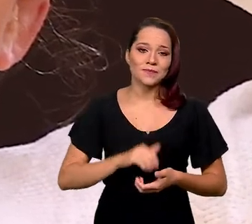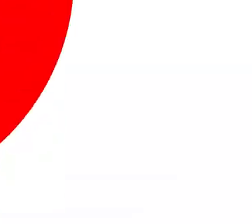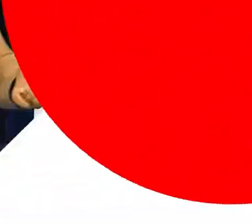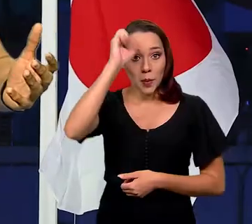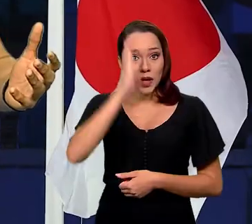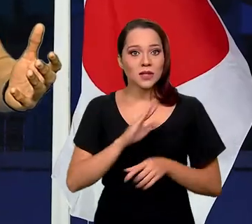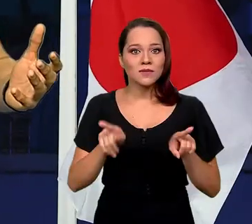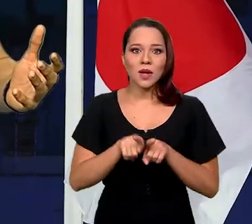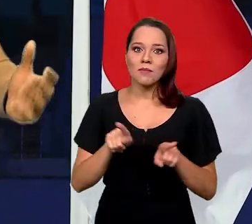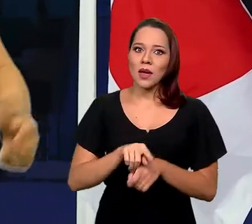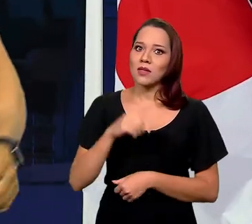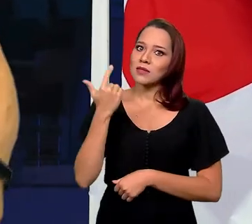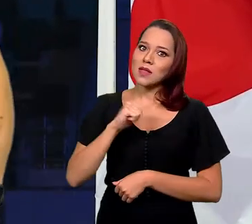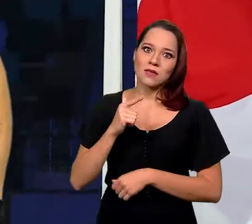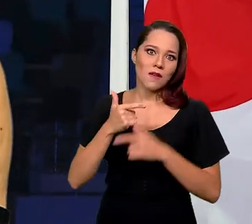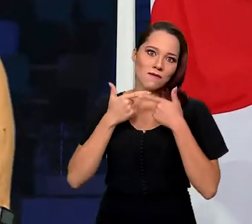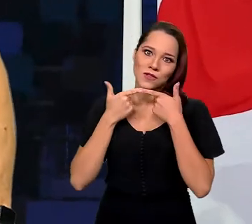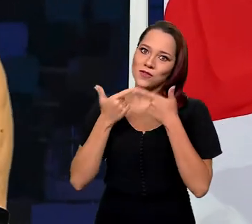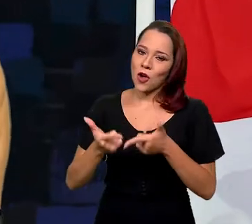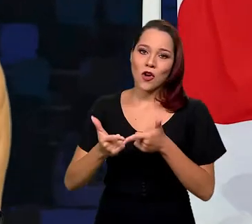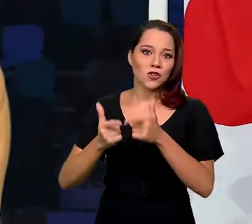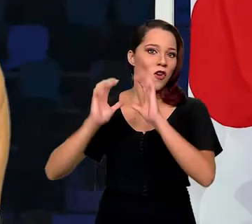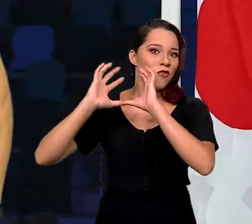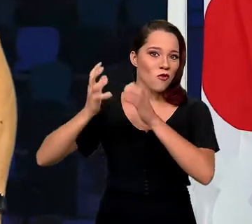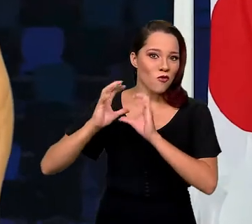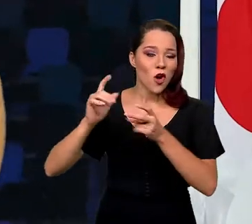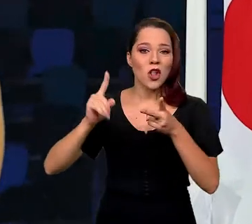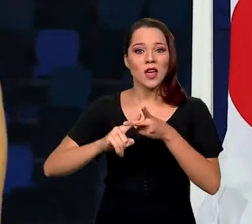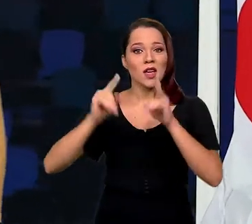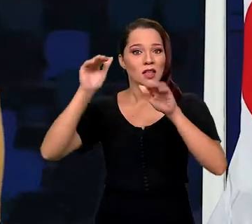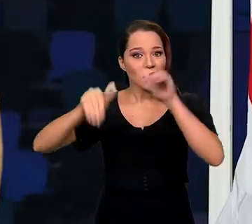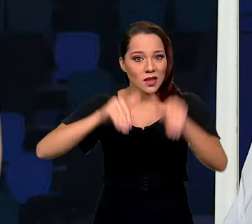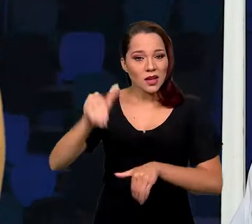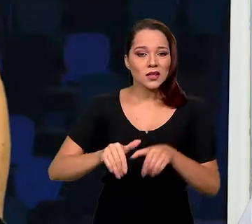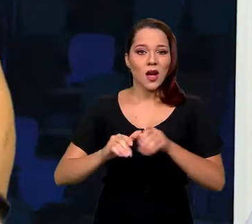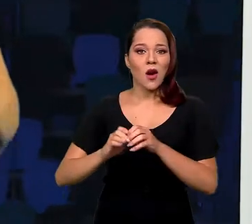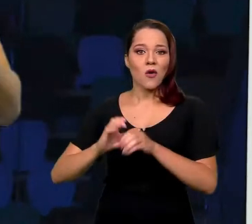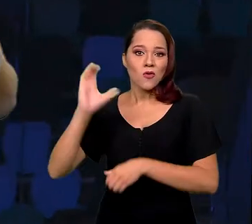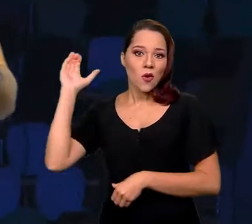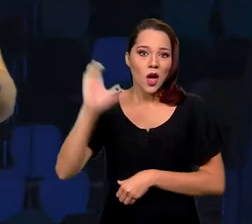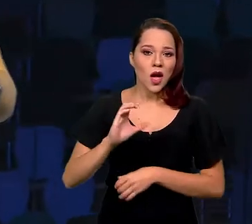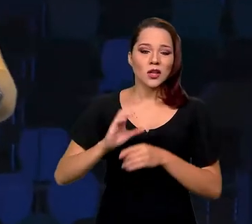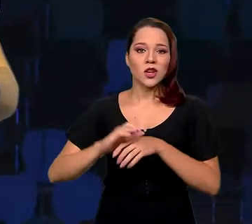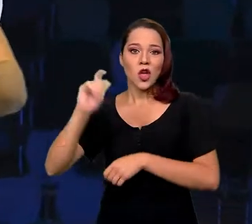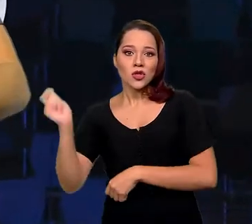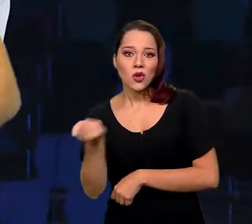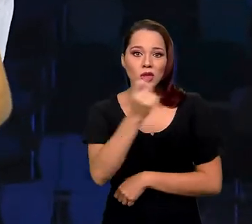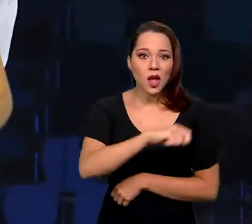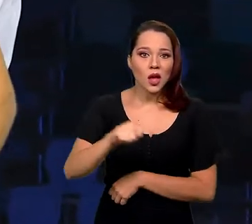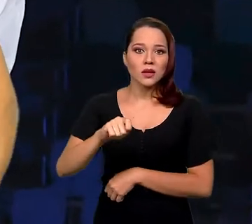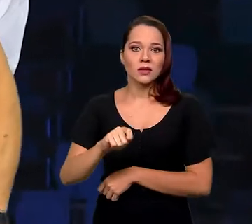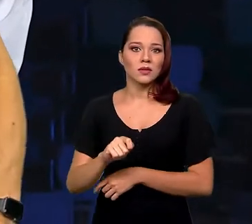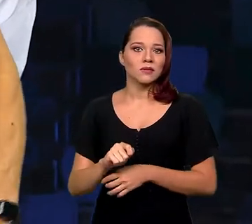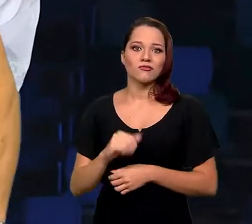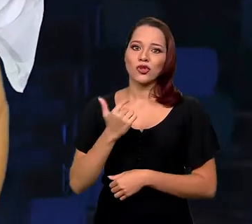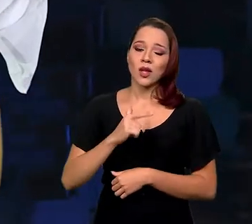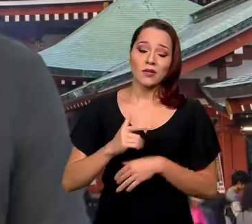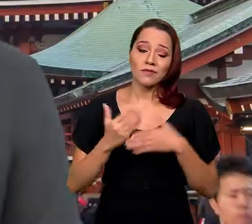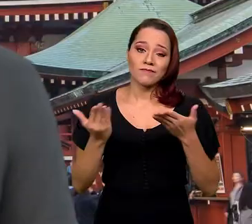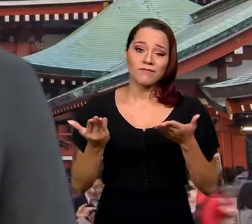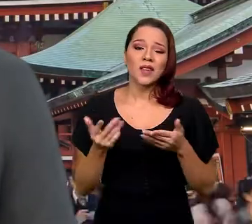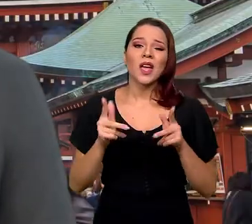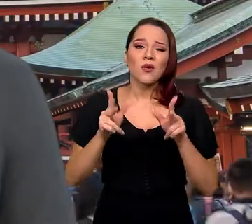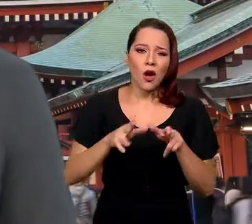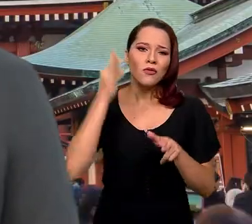O Brasil também não teve sorte no vôlei, na natação, no handball, e no tênis, e nem no tênis de mesa.